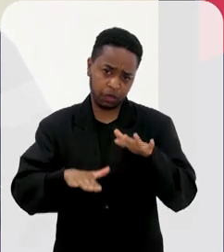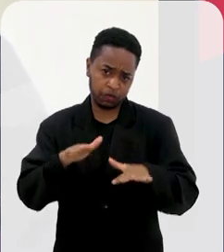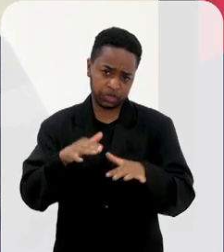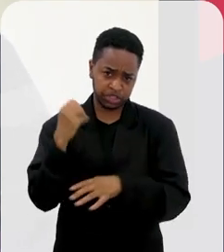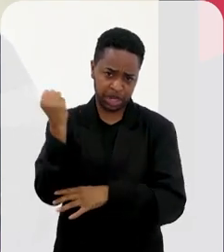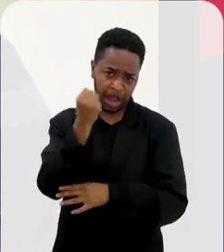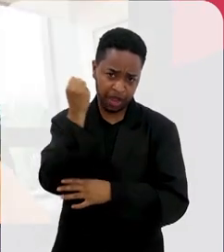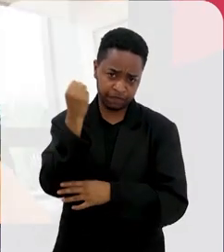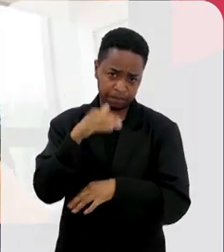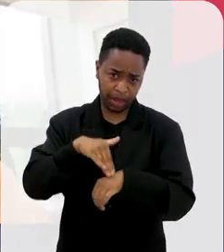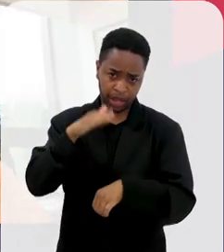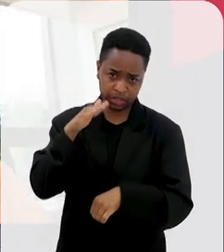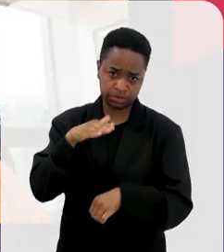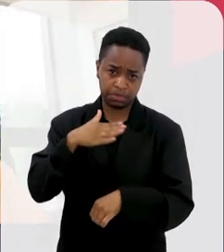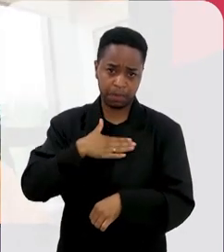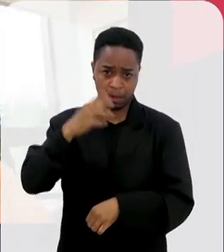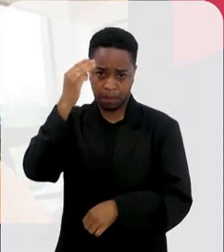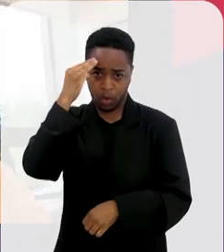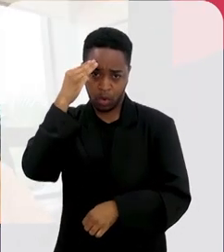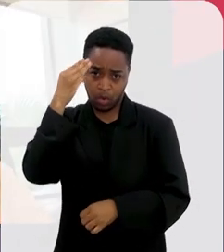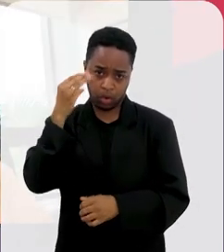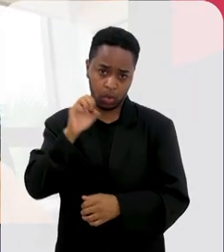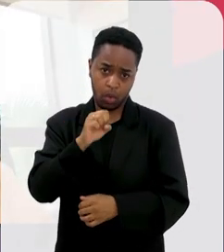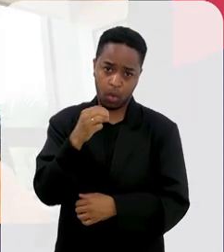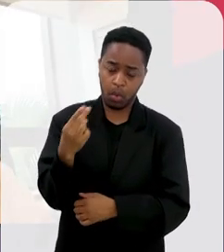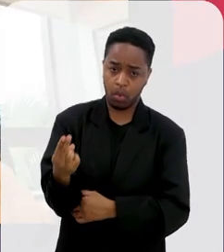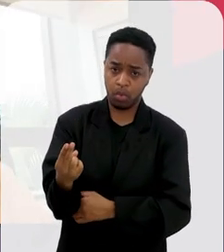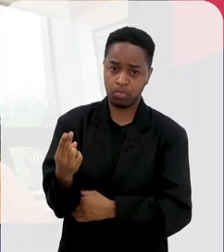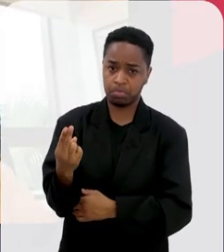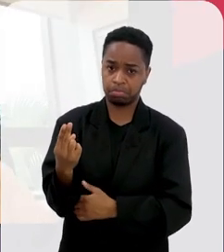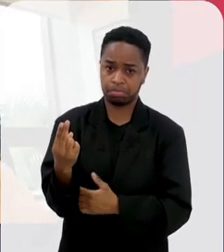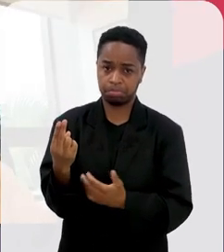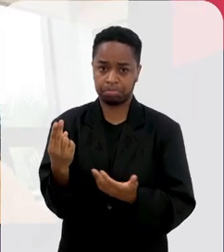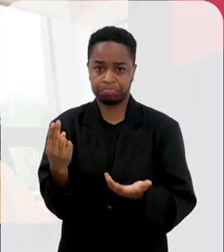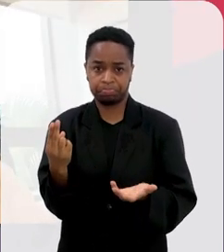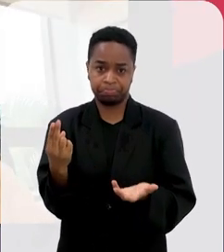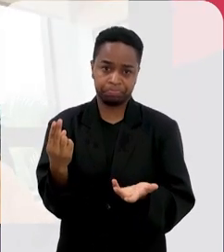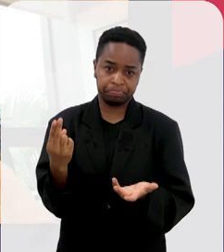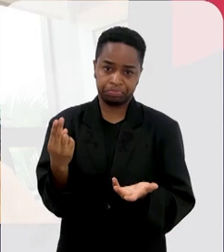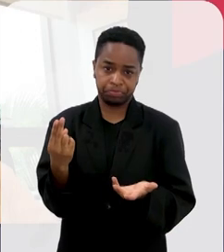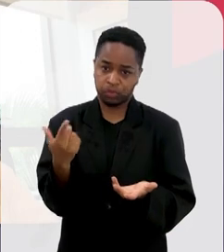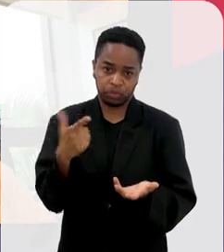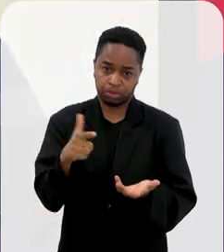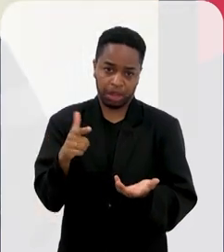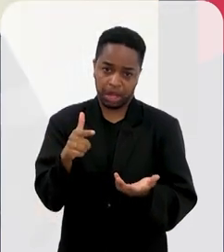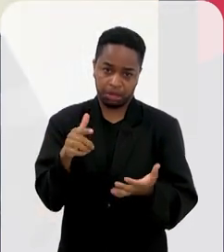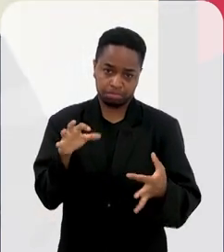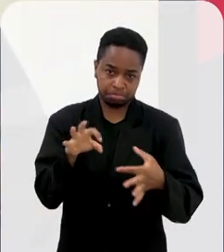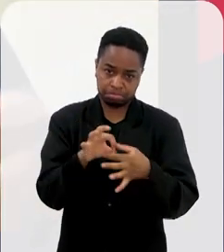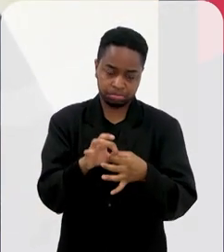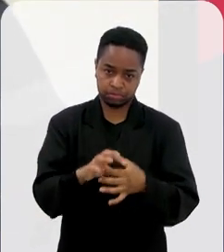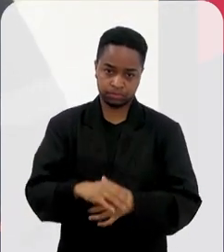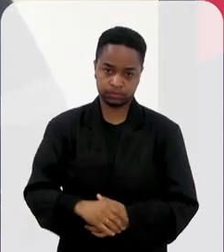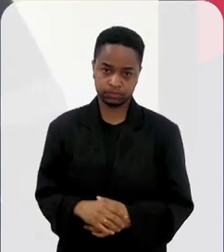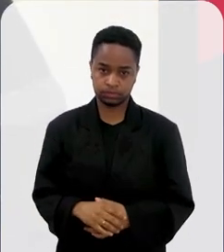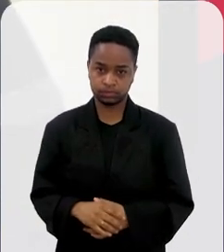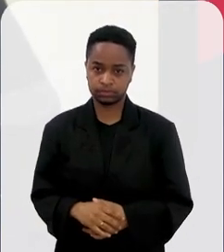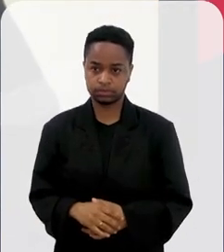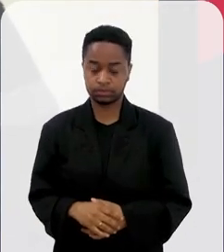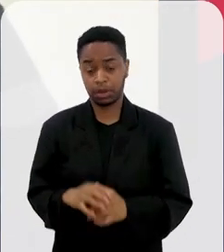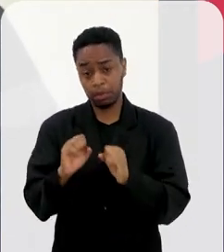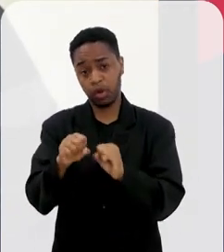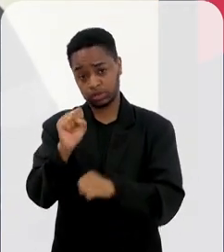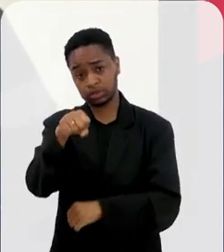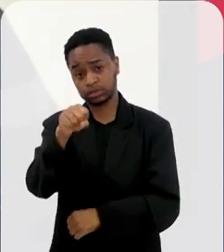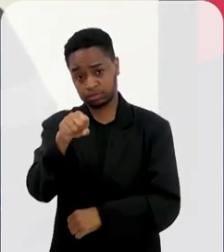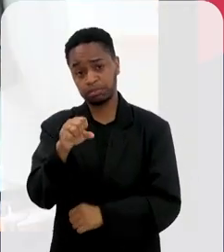ter sido mais grave, essa questão da minha memória, ou isso não tem essa relação?